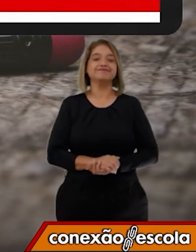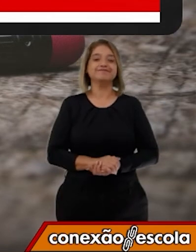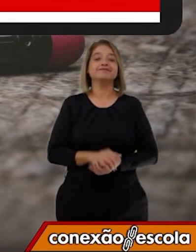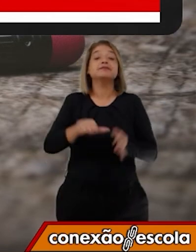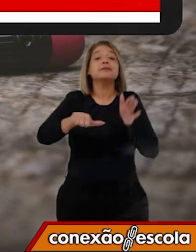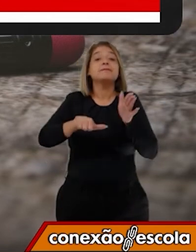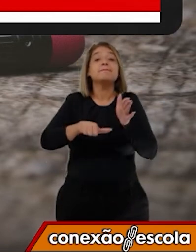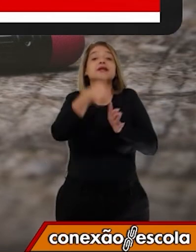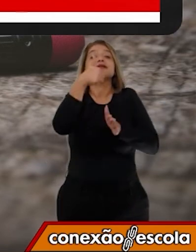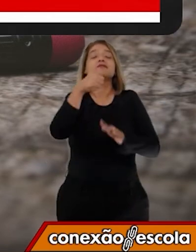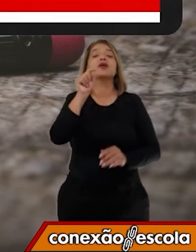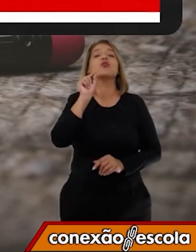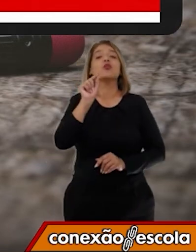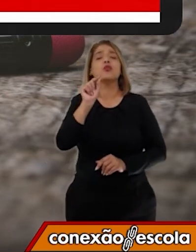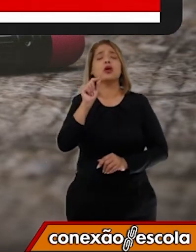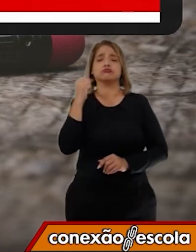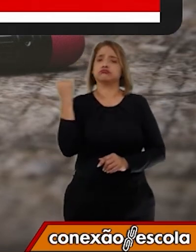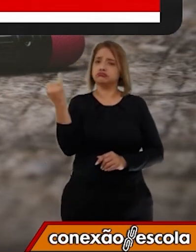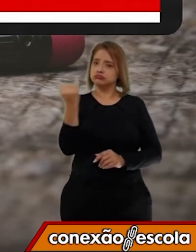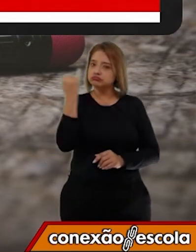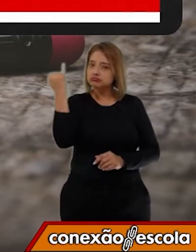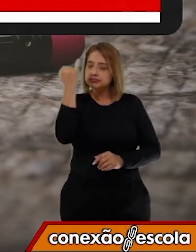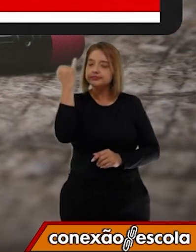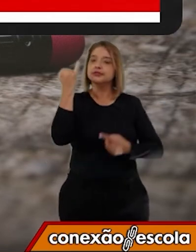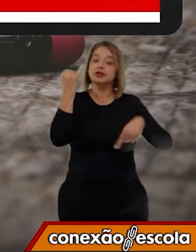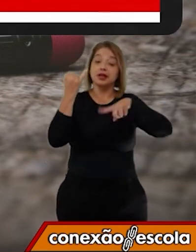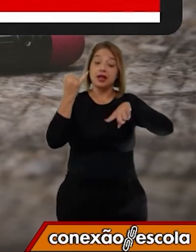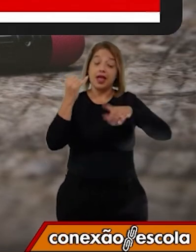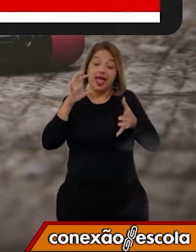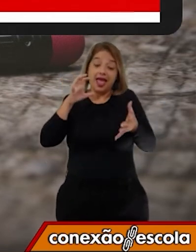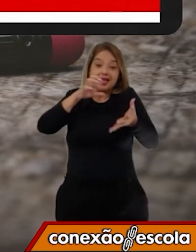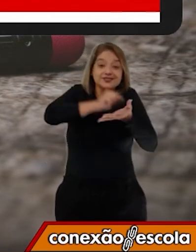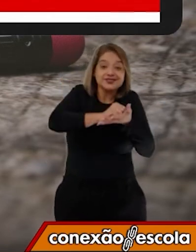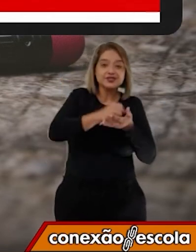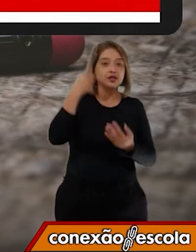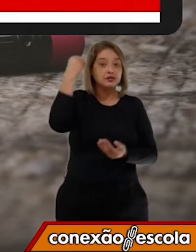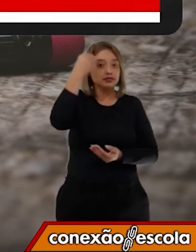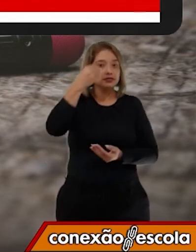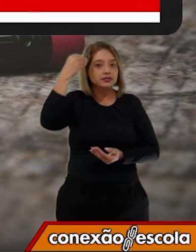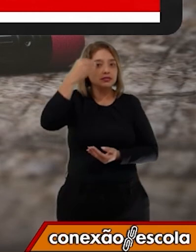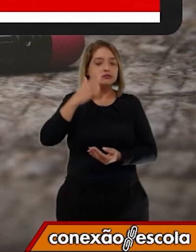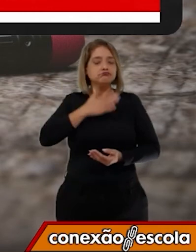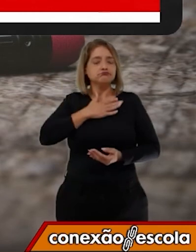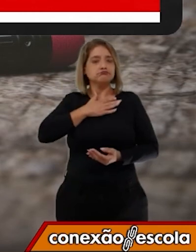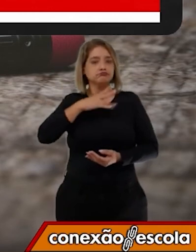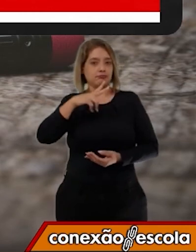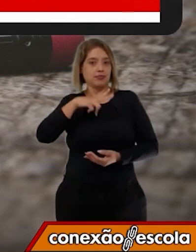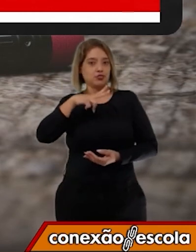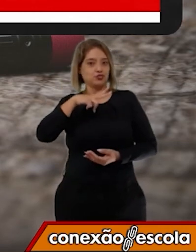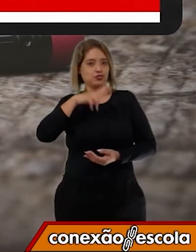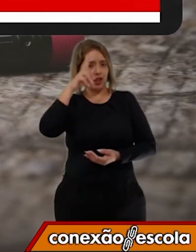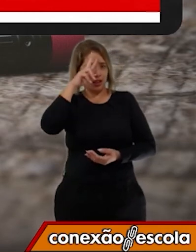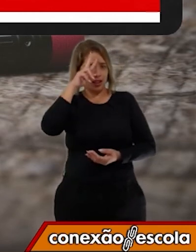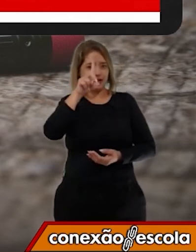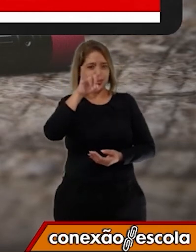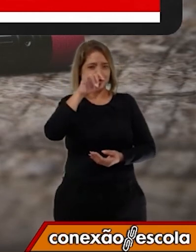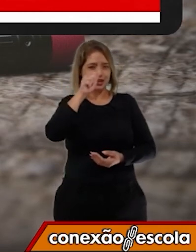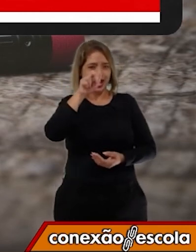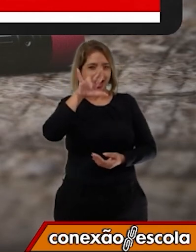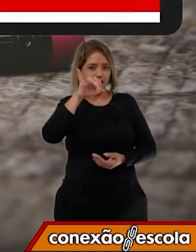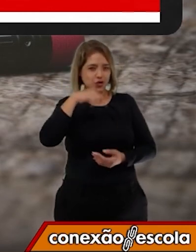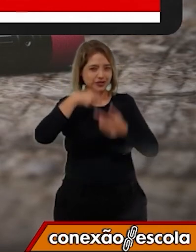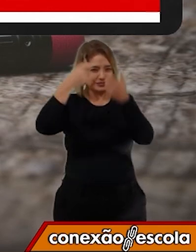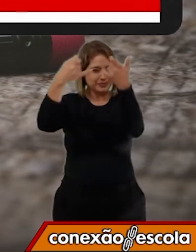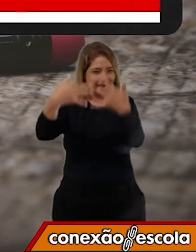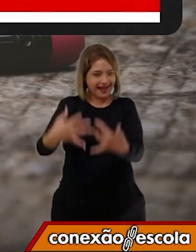Primeiro, é importante registrar experiências pessoais. Lembra do diário que eu